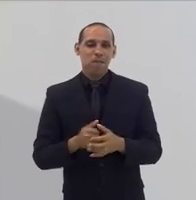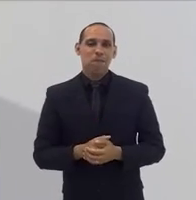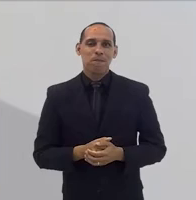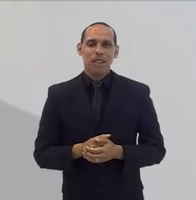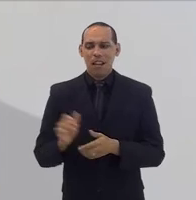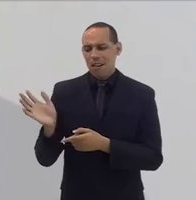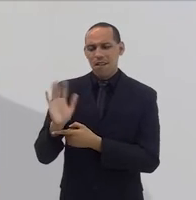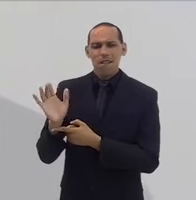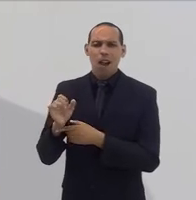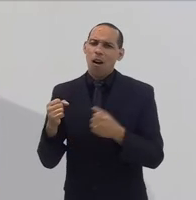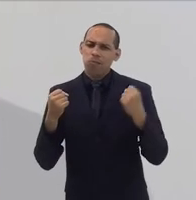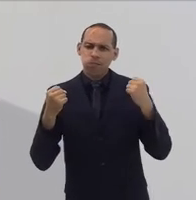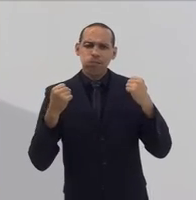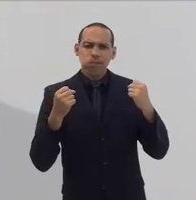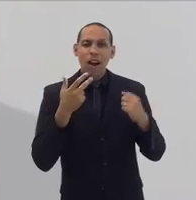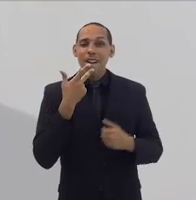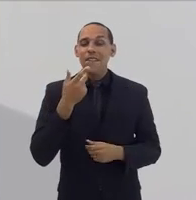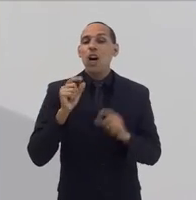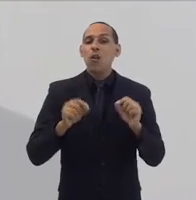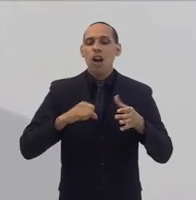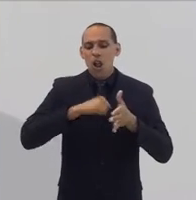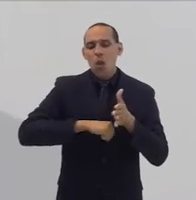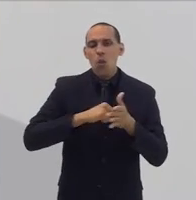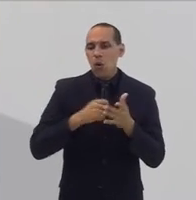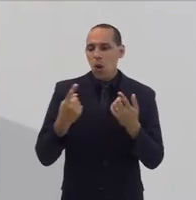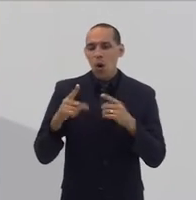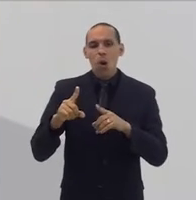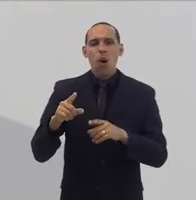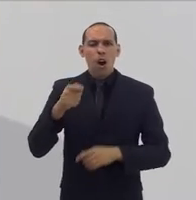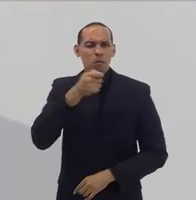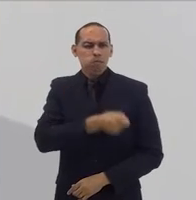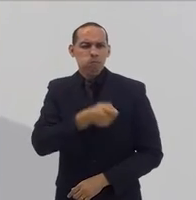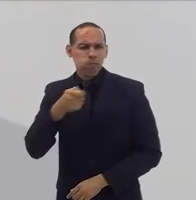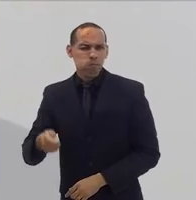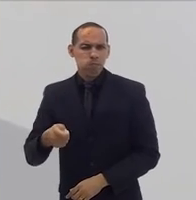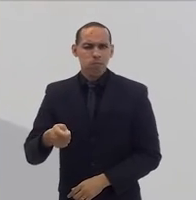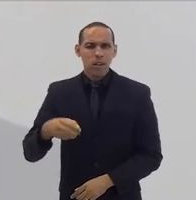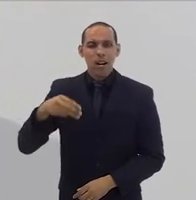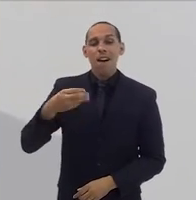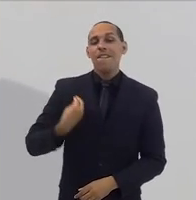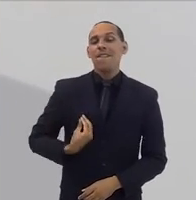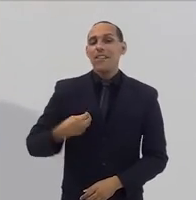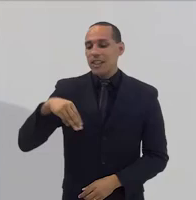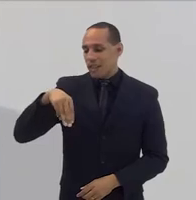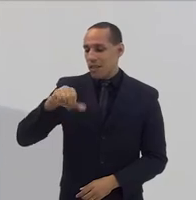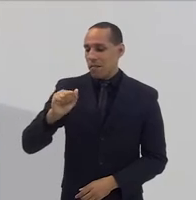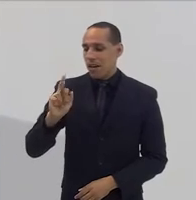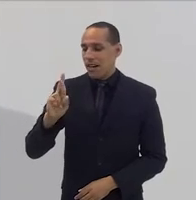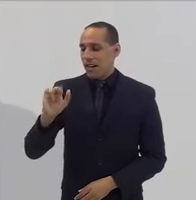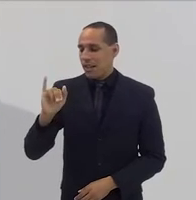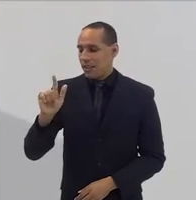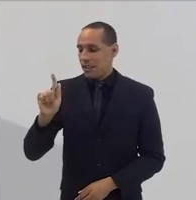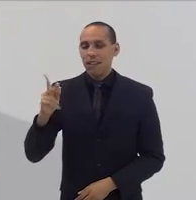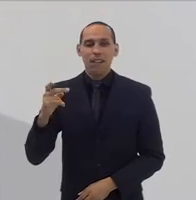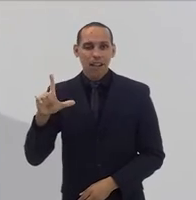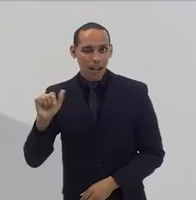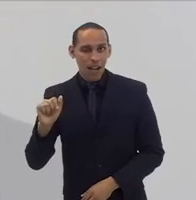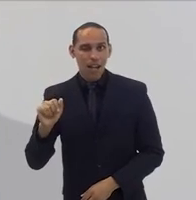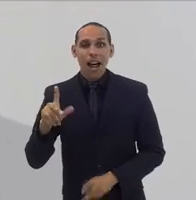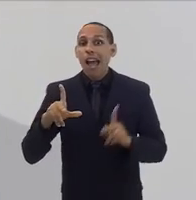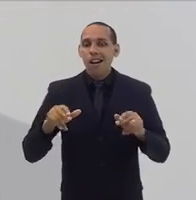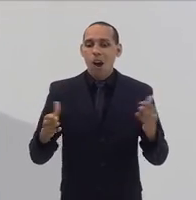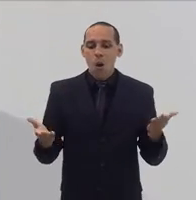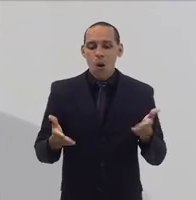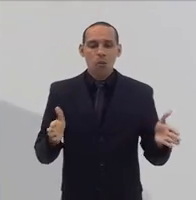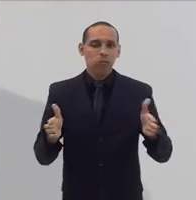é uma potência, fala da luta contra a ditadura, resgata a vida de Marighella, fala do nosso tempo, dos nossos desafios